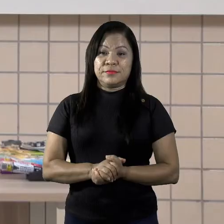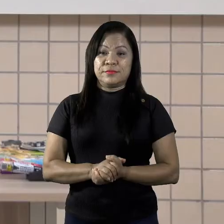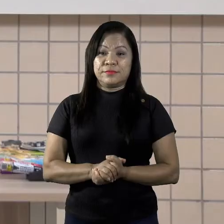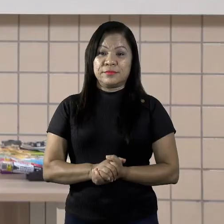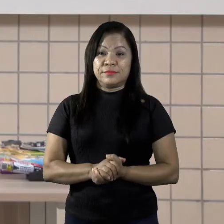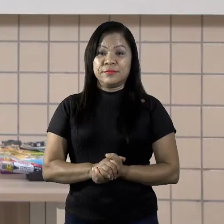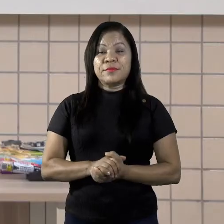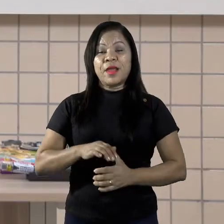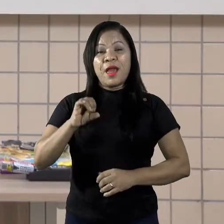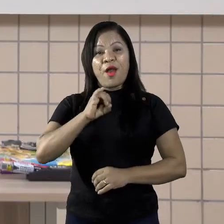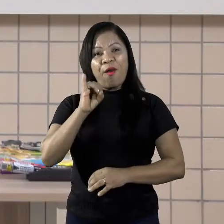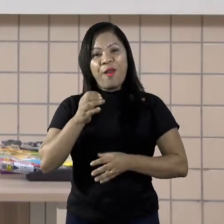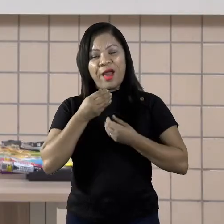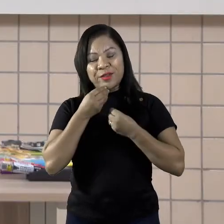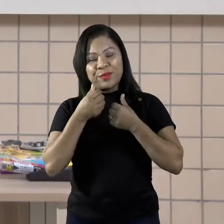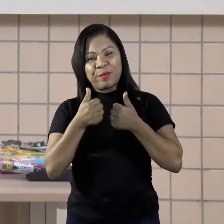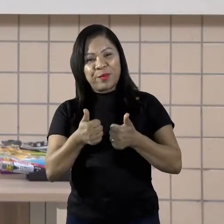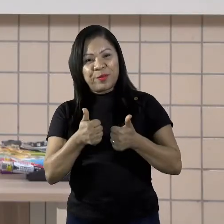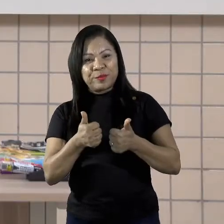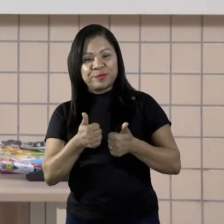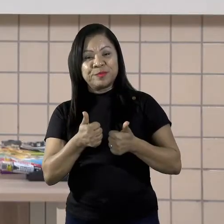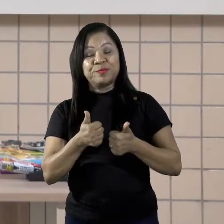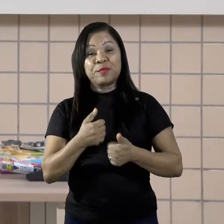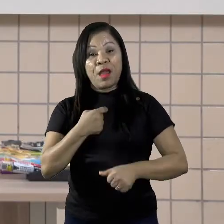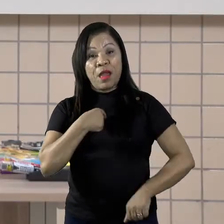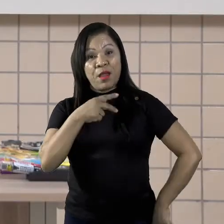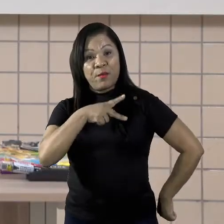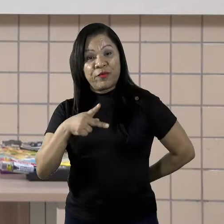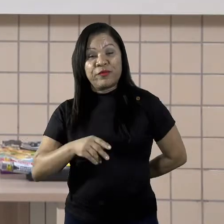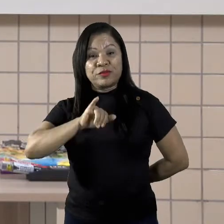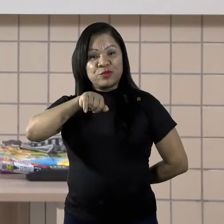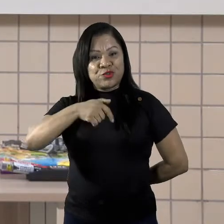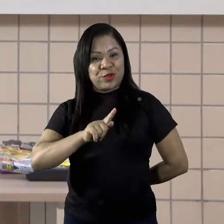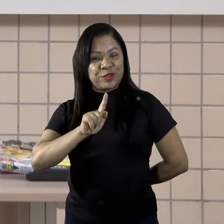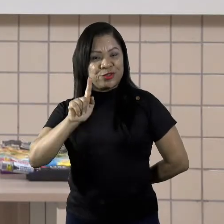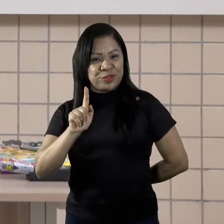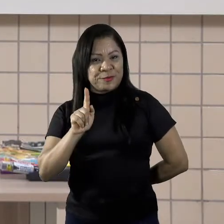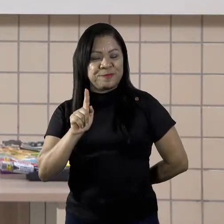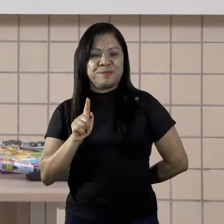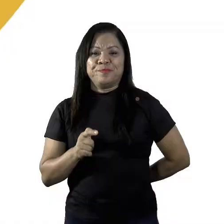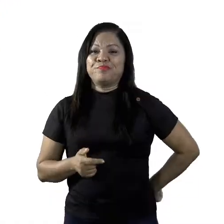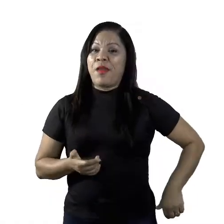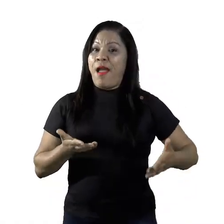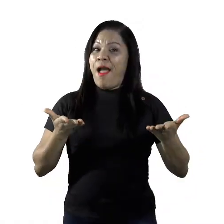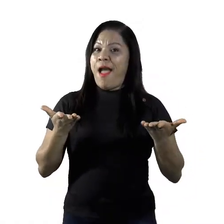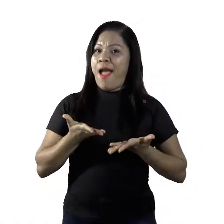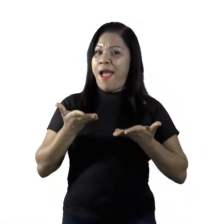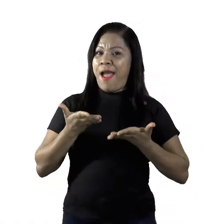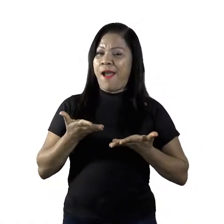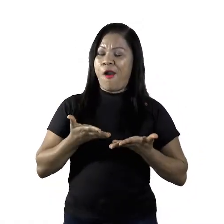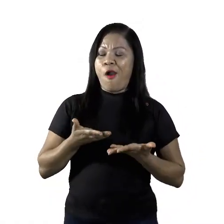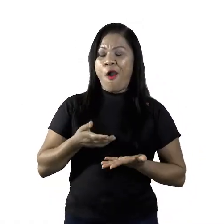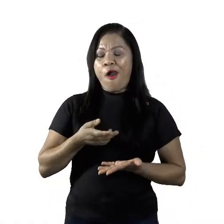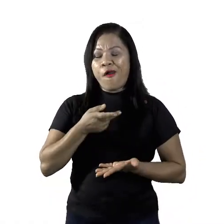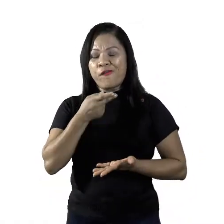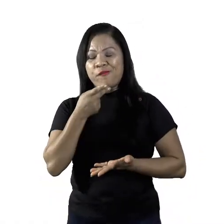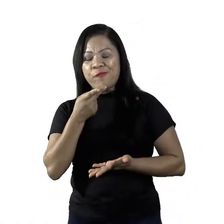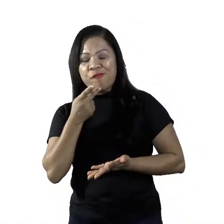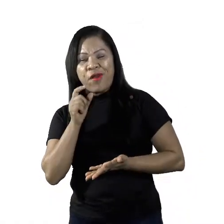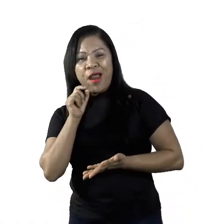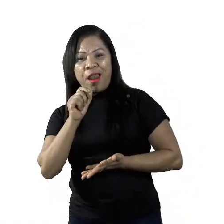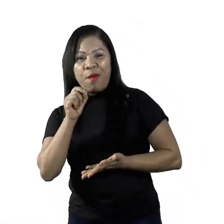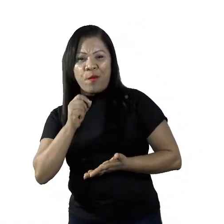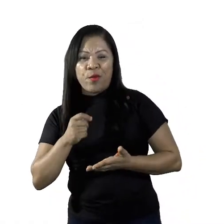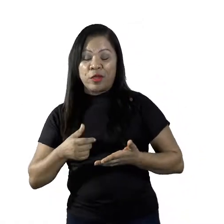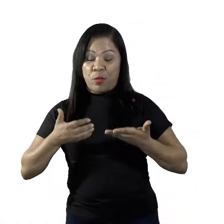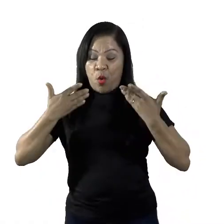Olá, tudo bem? Sou o professor J.G. Rios Serra. Vamos falar sobre comportamento reprodutivo. Os